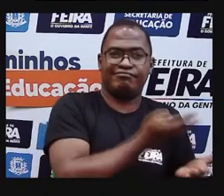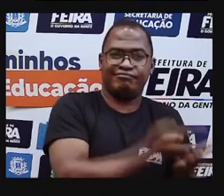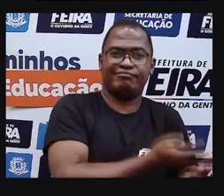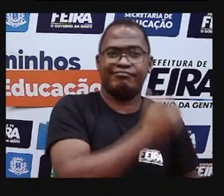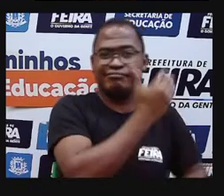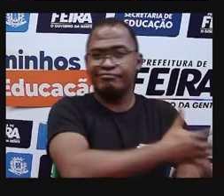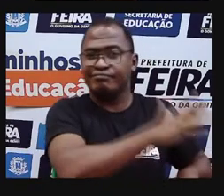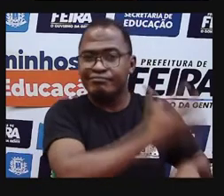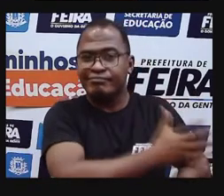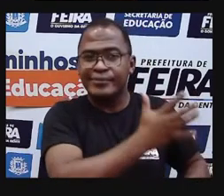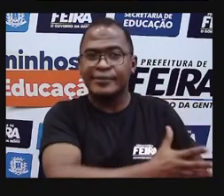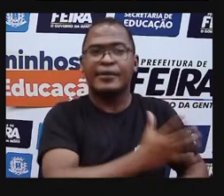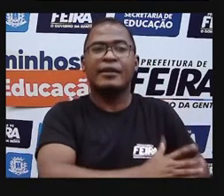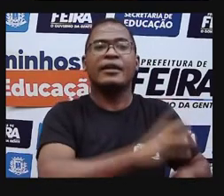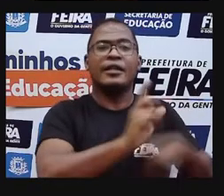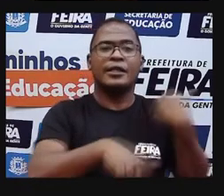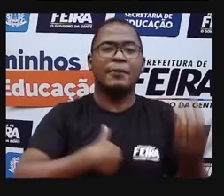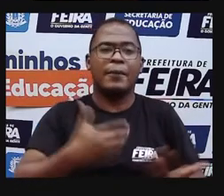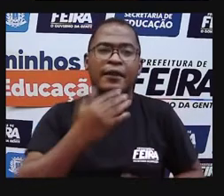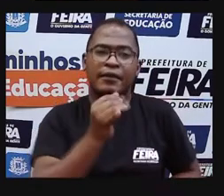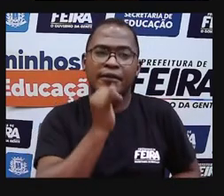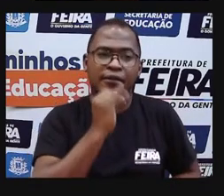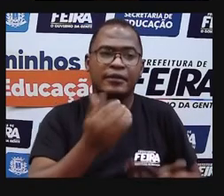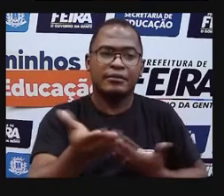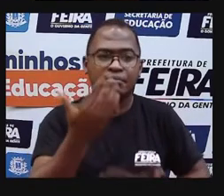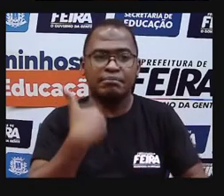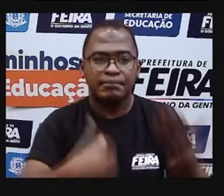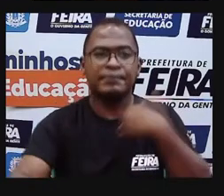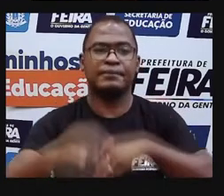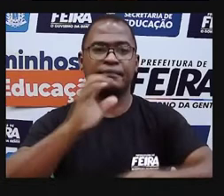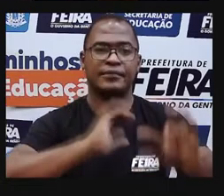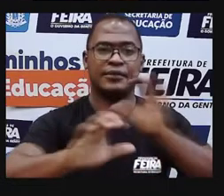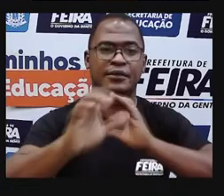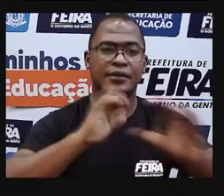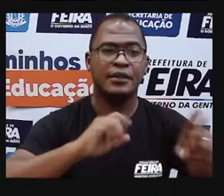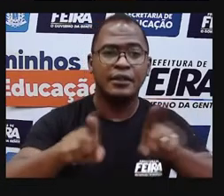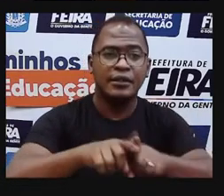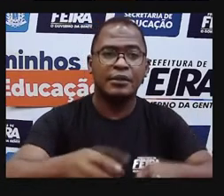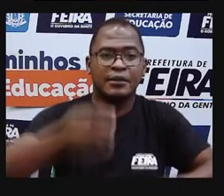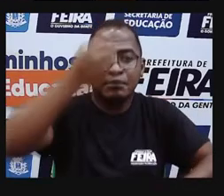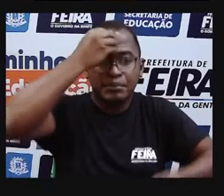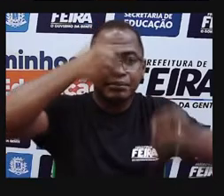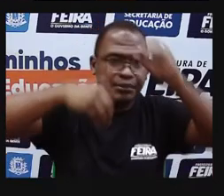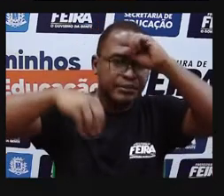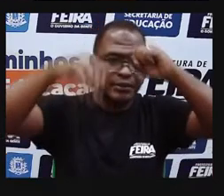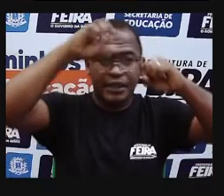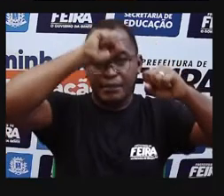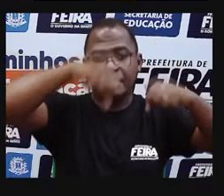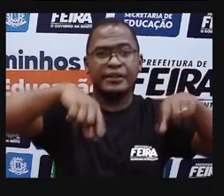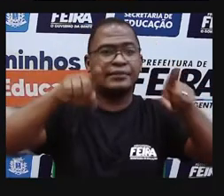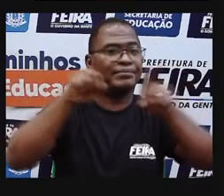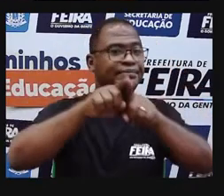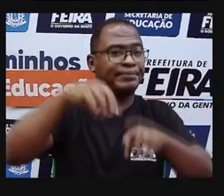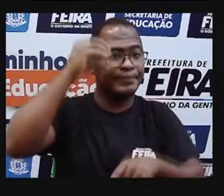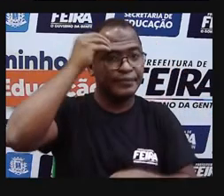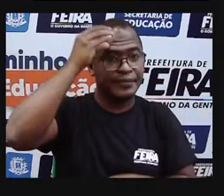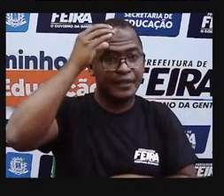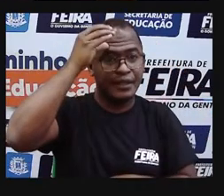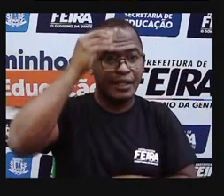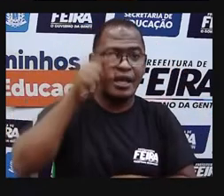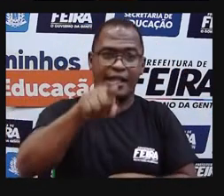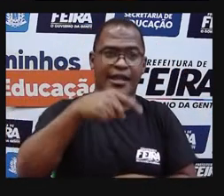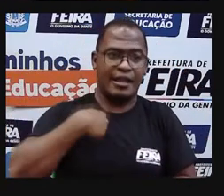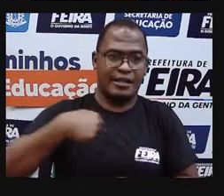ensino, mas eu aprendo com o que eu estou mostrando. E quem está aprendendo, né, aprende também